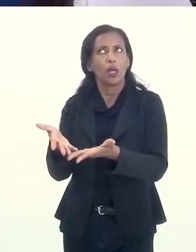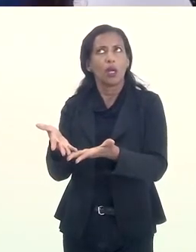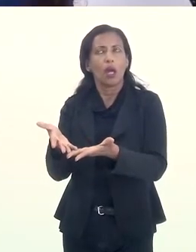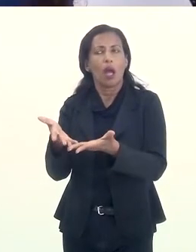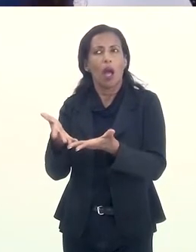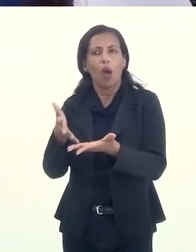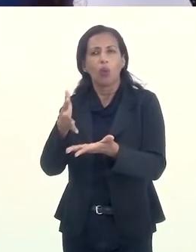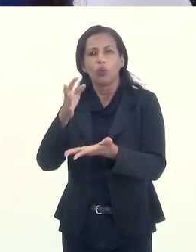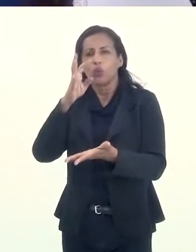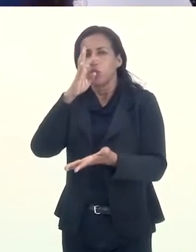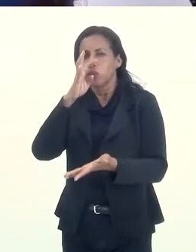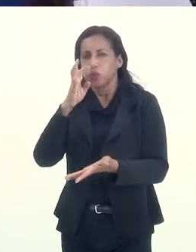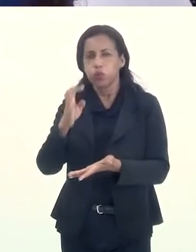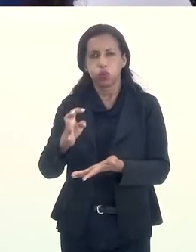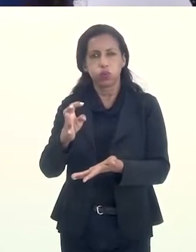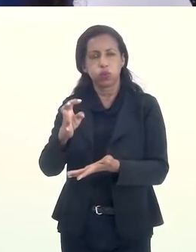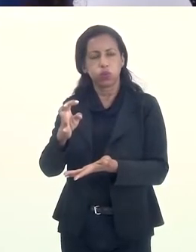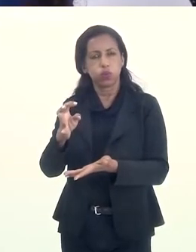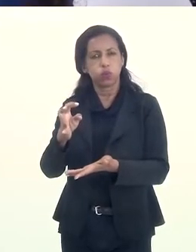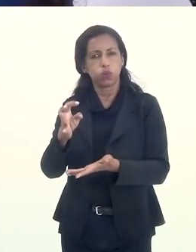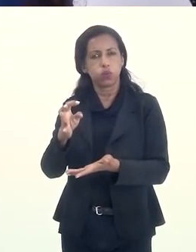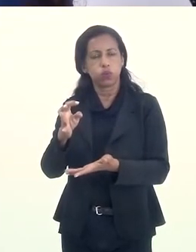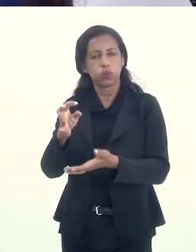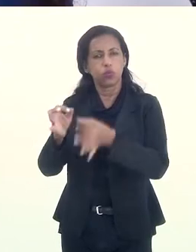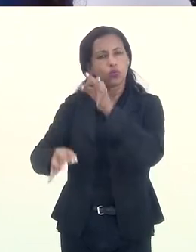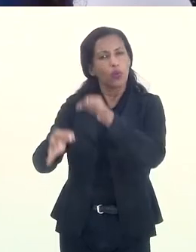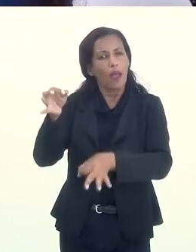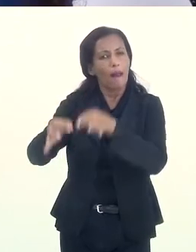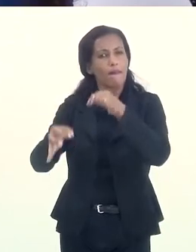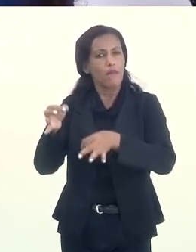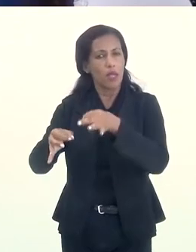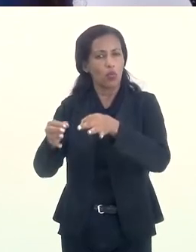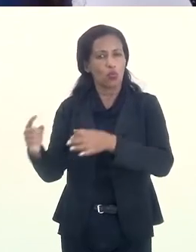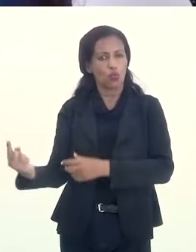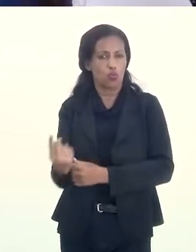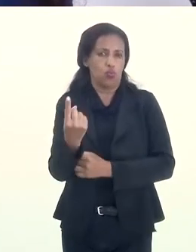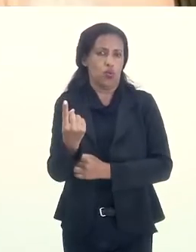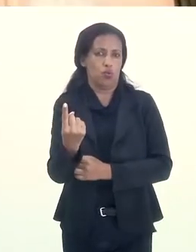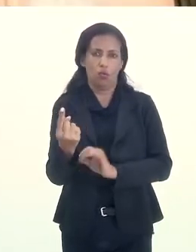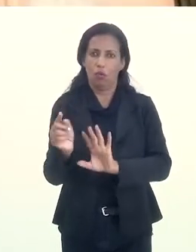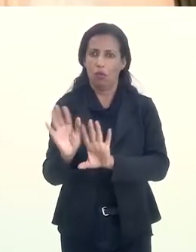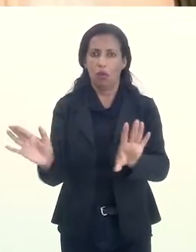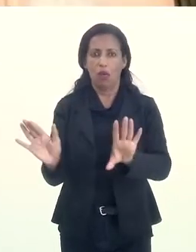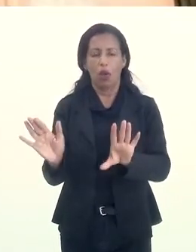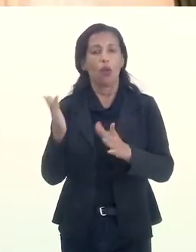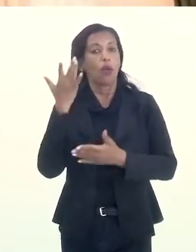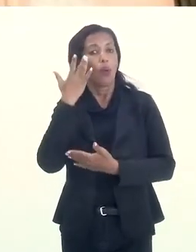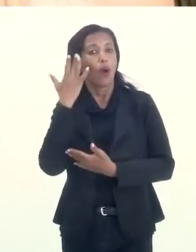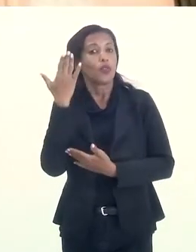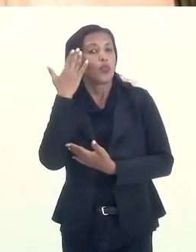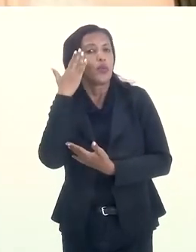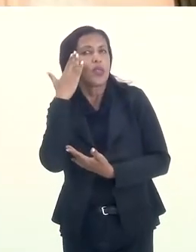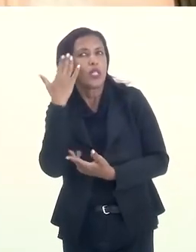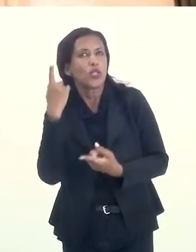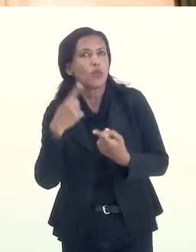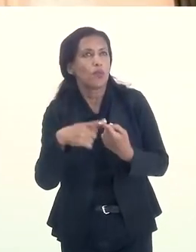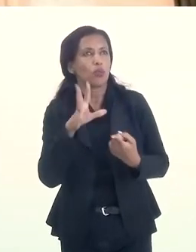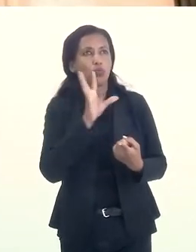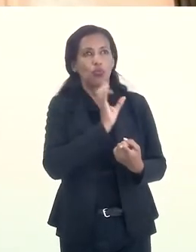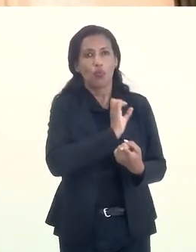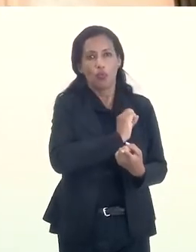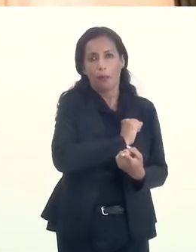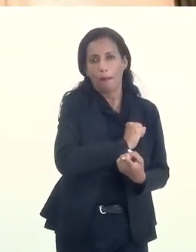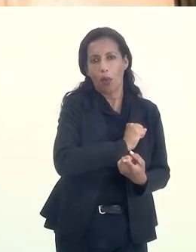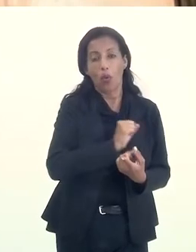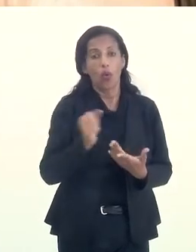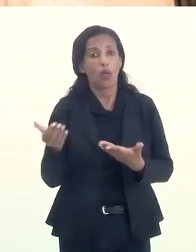um julgamento definitivo. Eu costumo dizer, por exemplo, que o entendimento de um romance